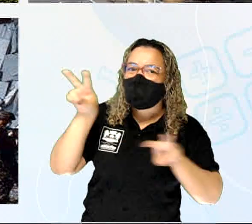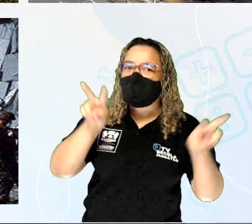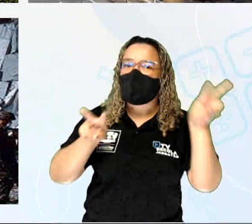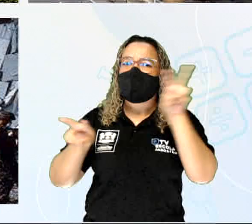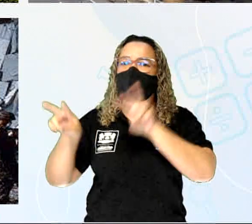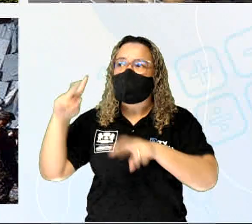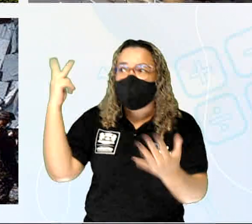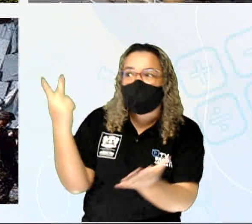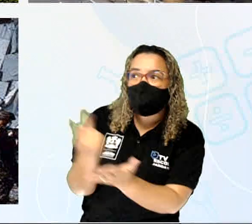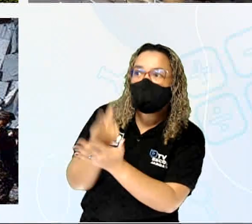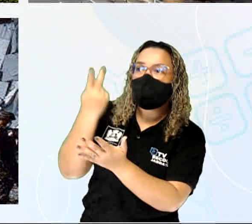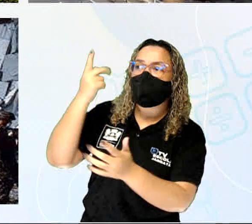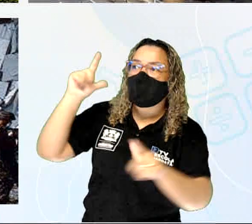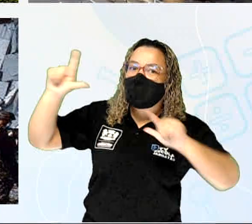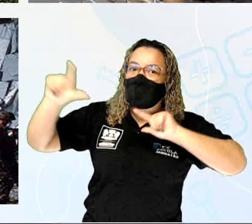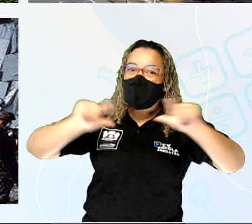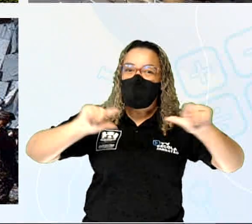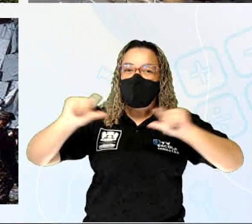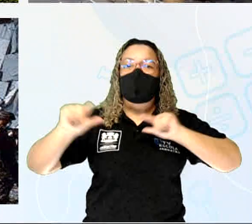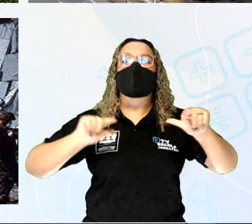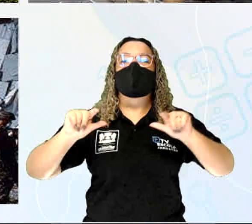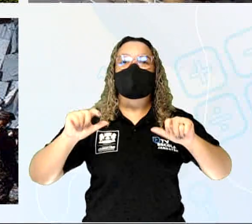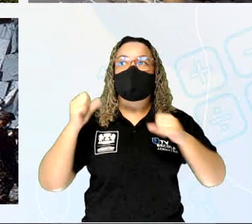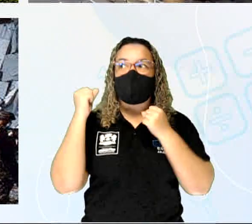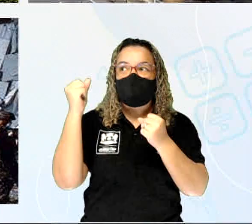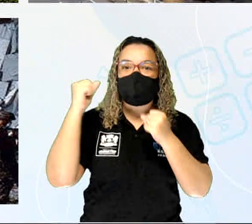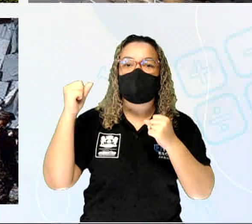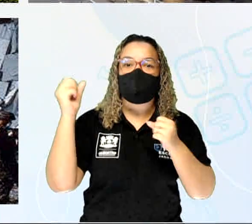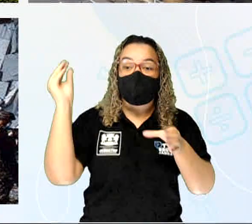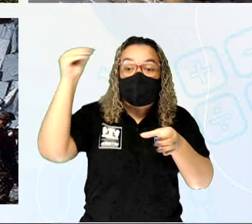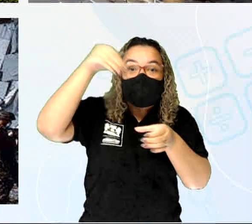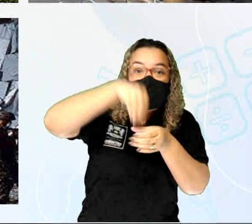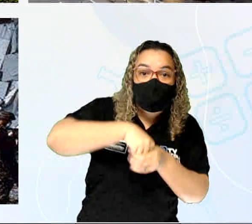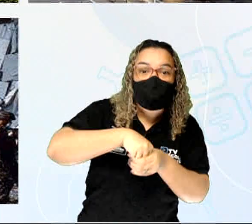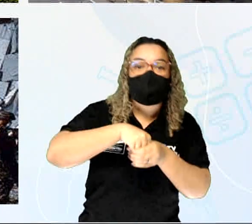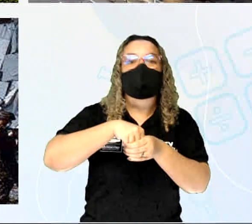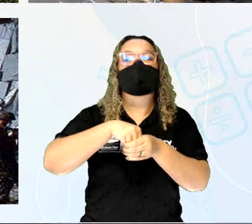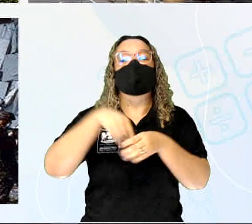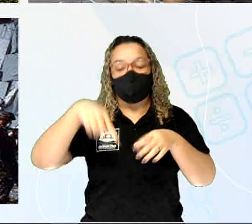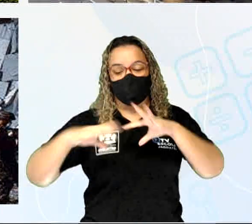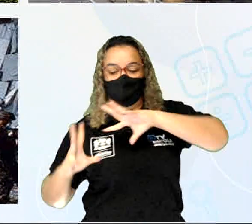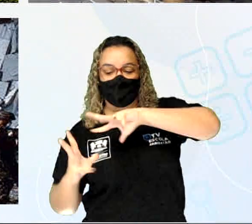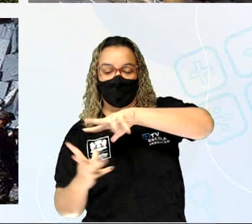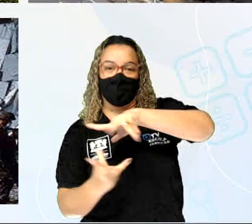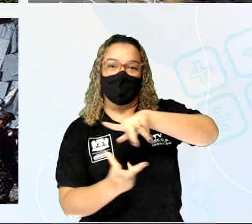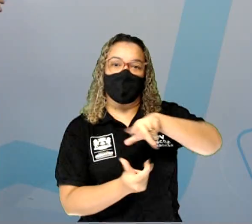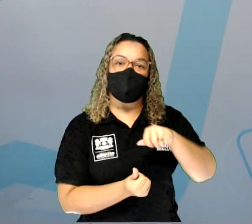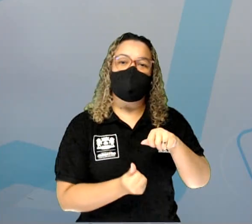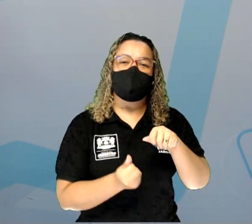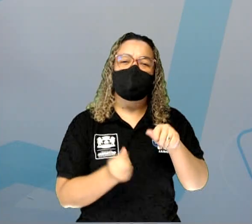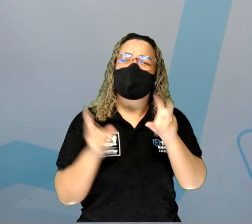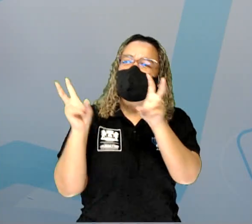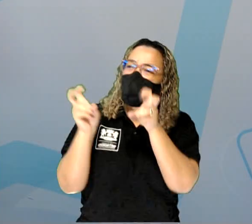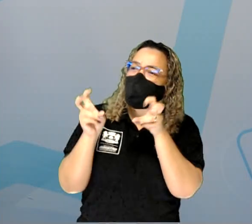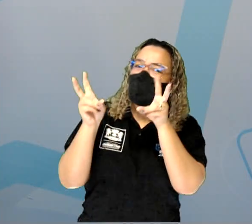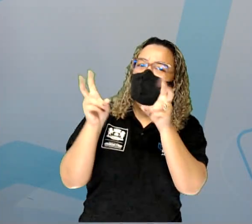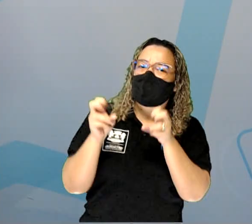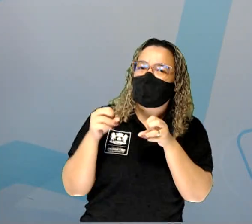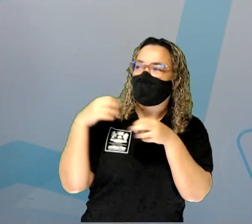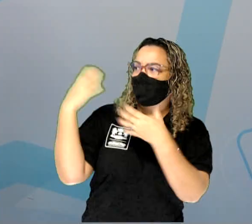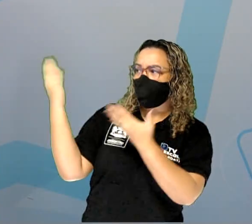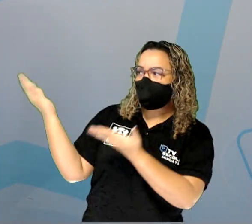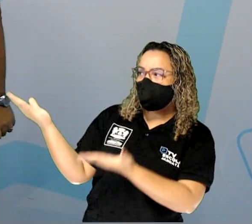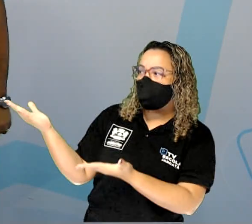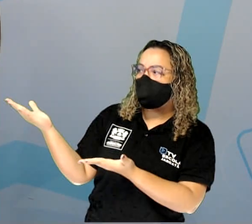do trabalho das forças internas do nosso planeta. Então a gente percebe aí que nessa imagem,